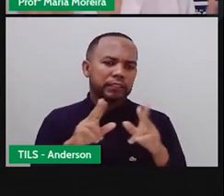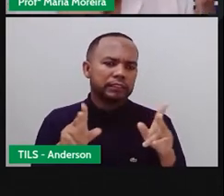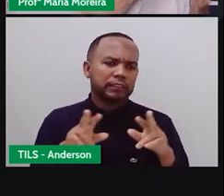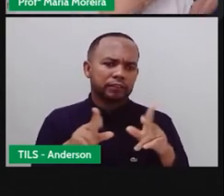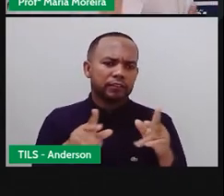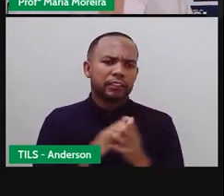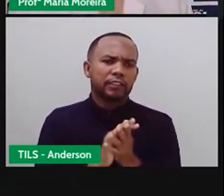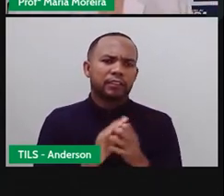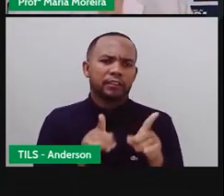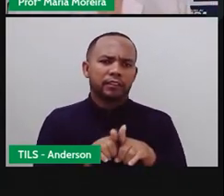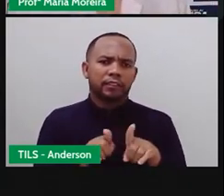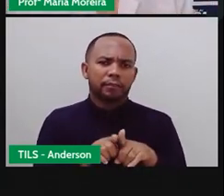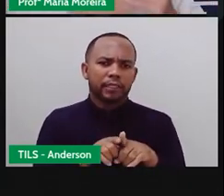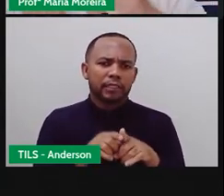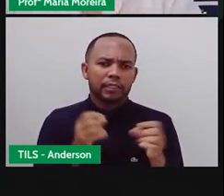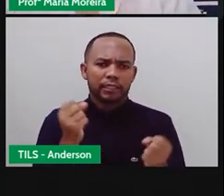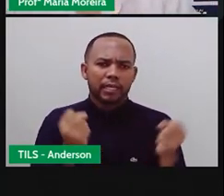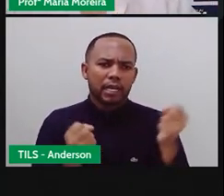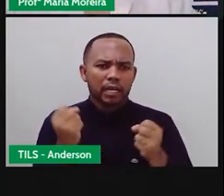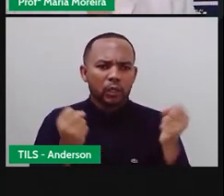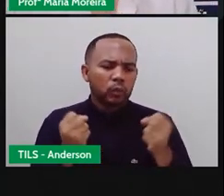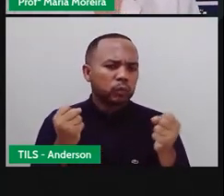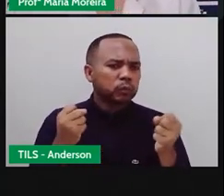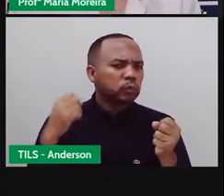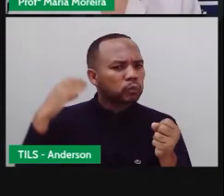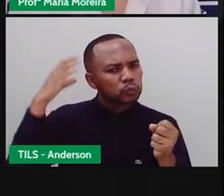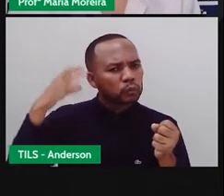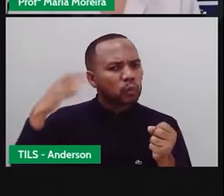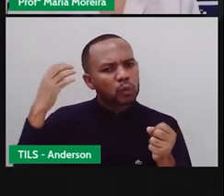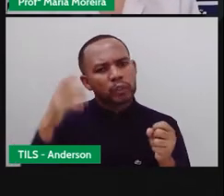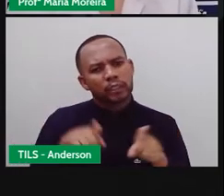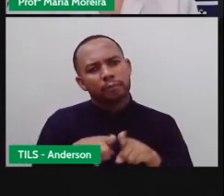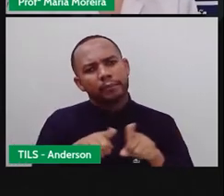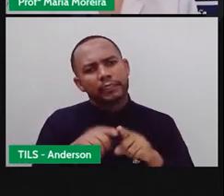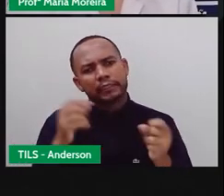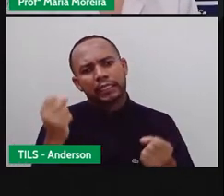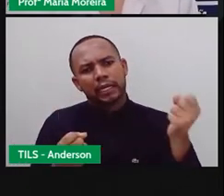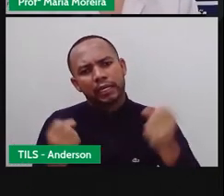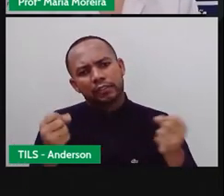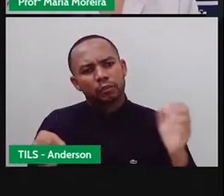entre um carro de som e o que? A rádio, certo?